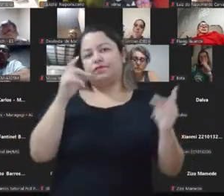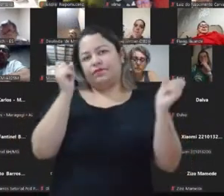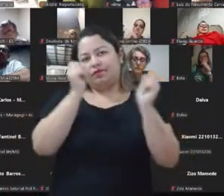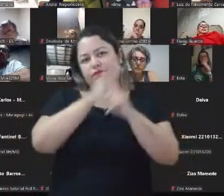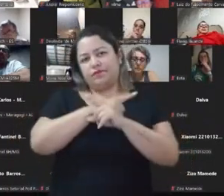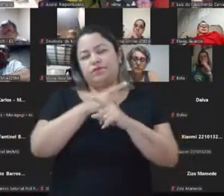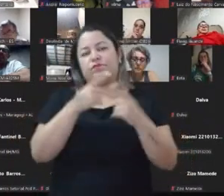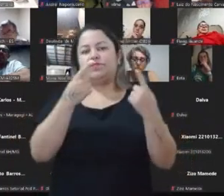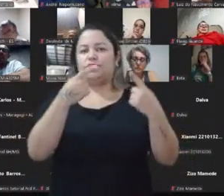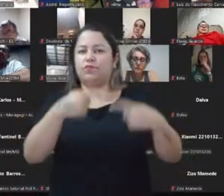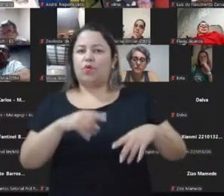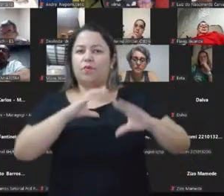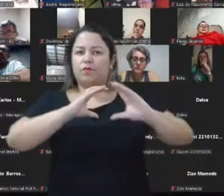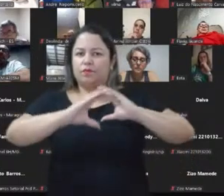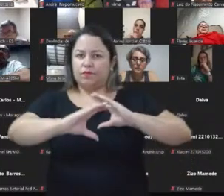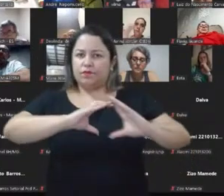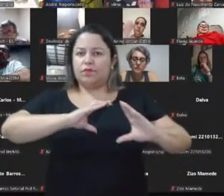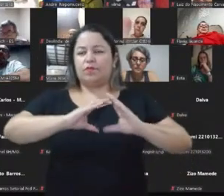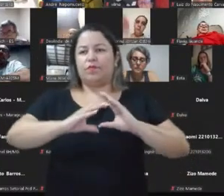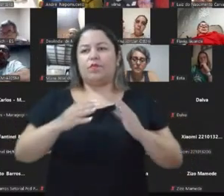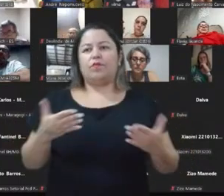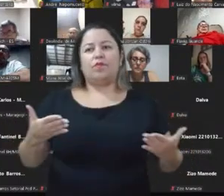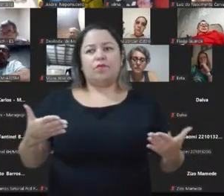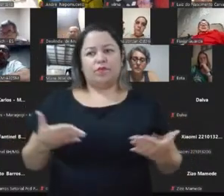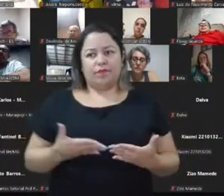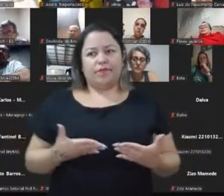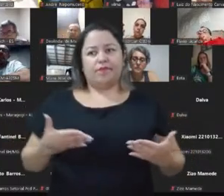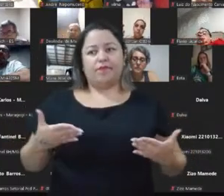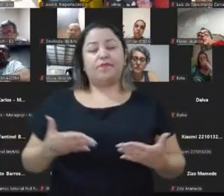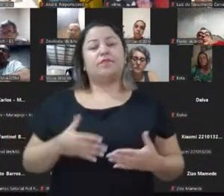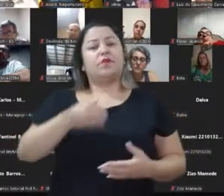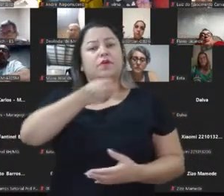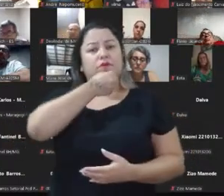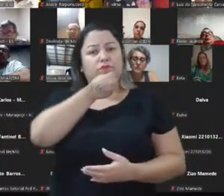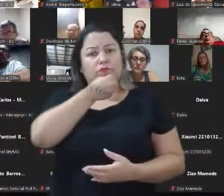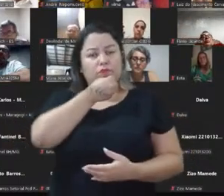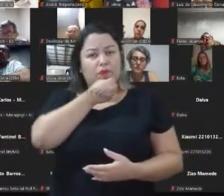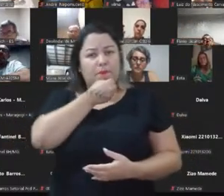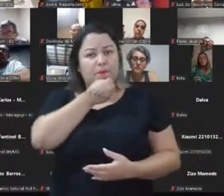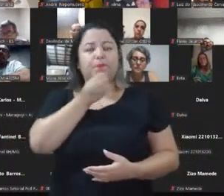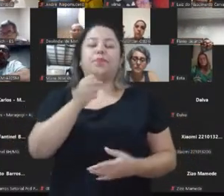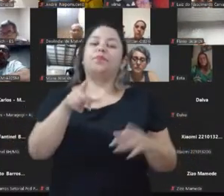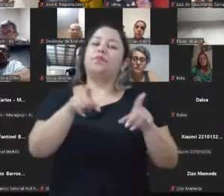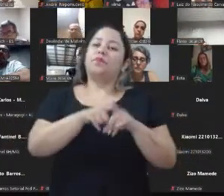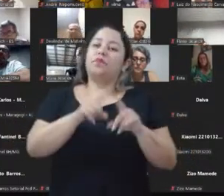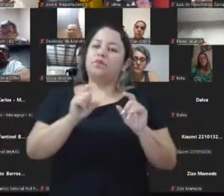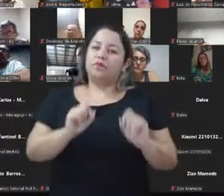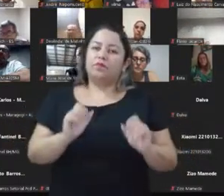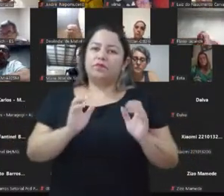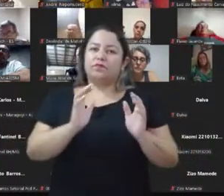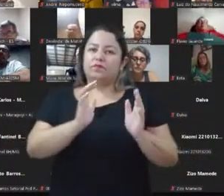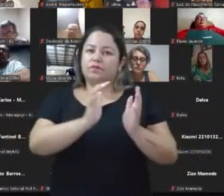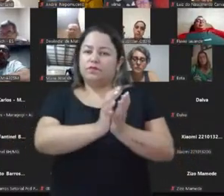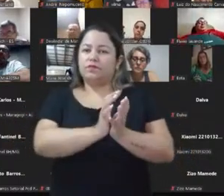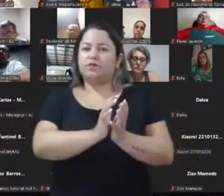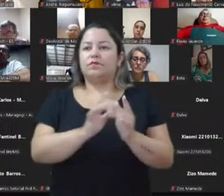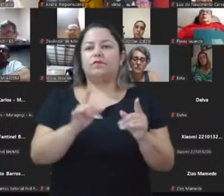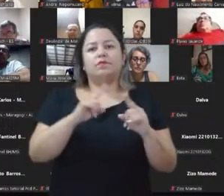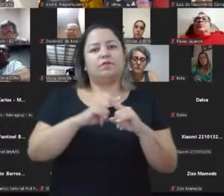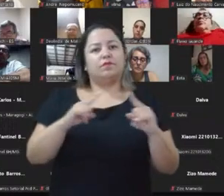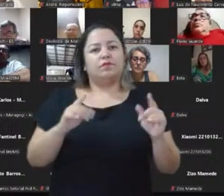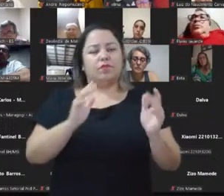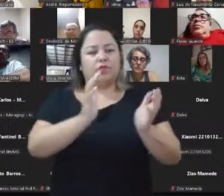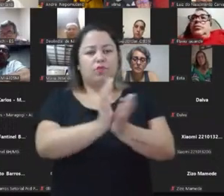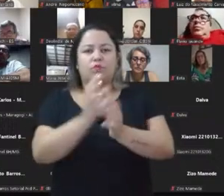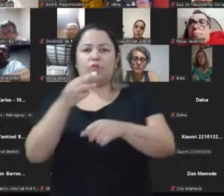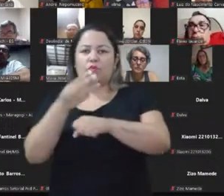fazer política, comunicação política hoje. E nessa entrevista dessa rede de Oxford, ele falava assim, não, mas a gente está em grupo